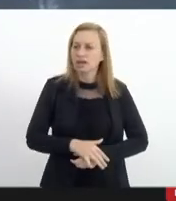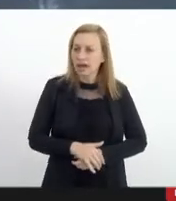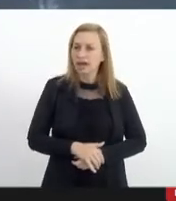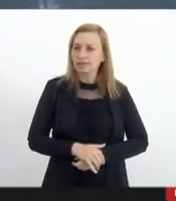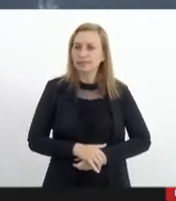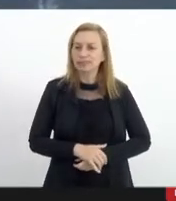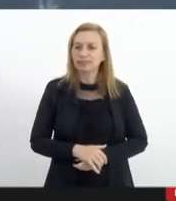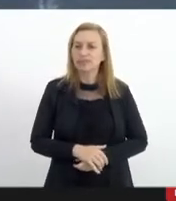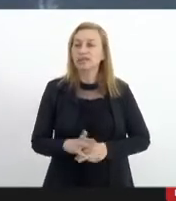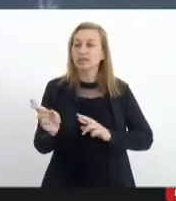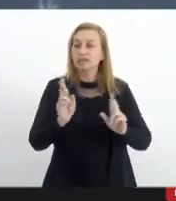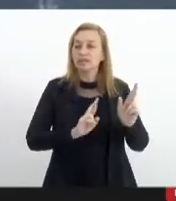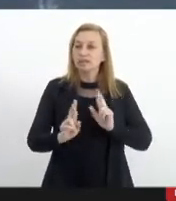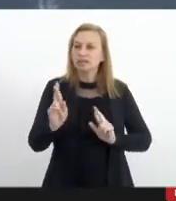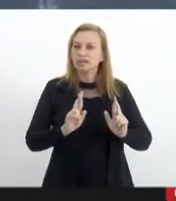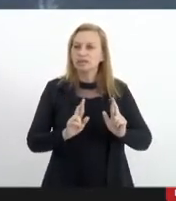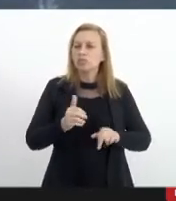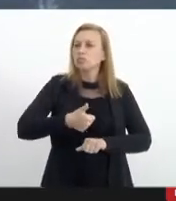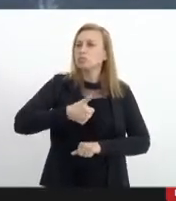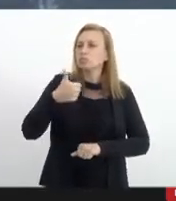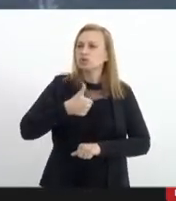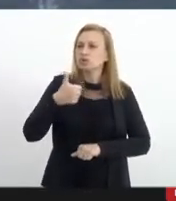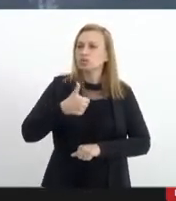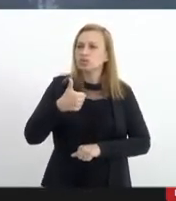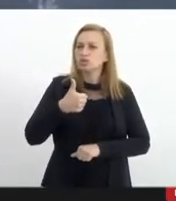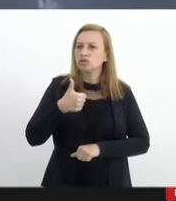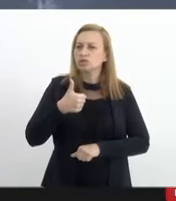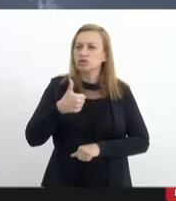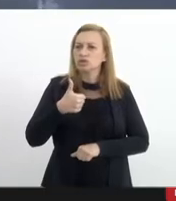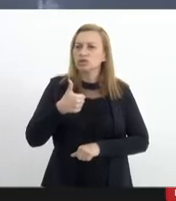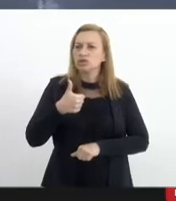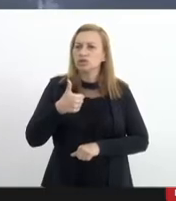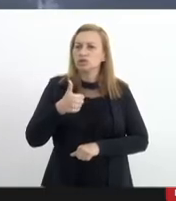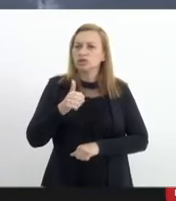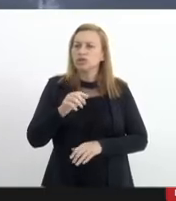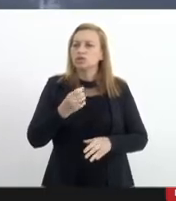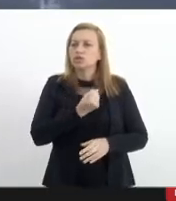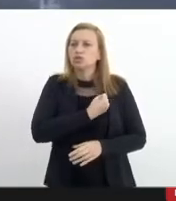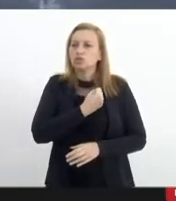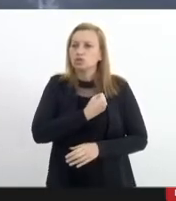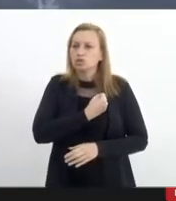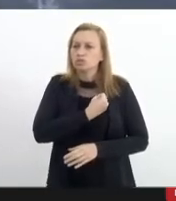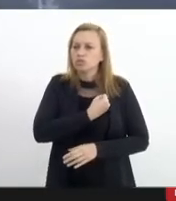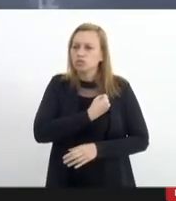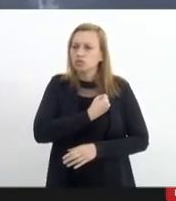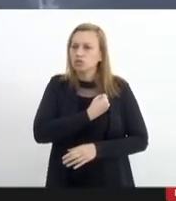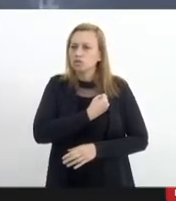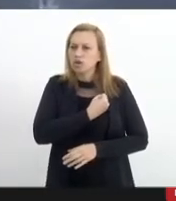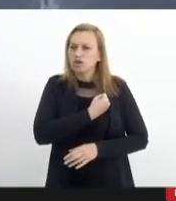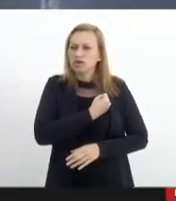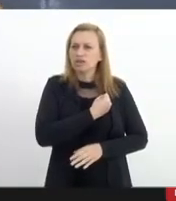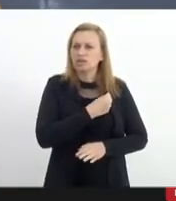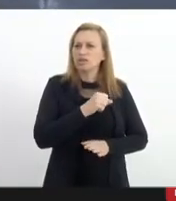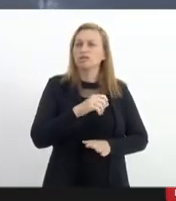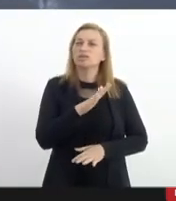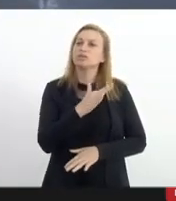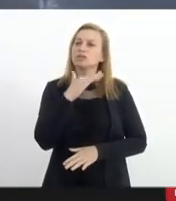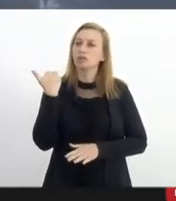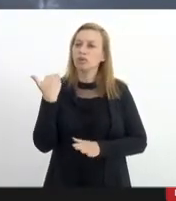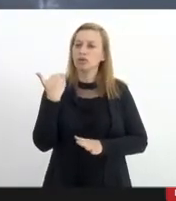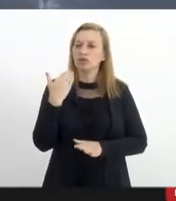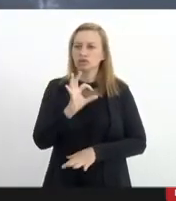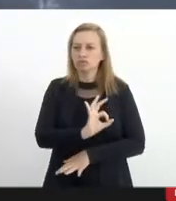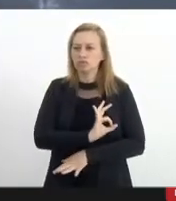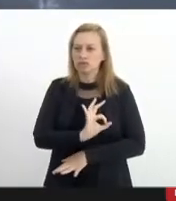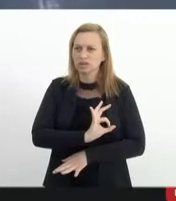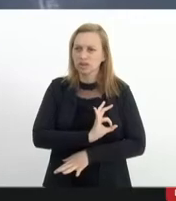em relação primeiro aos altos índices de letalidade policial do nosso estado Rio de Janeiro é um